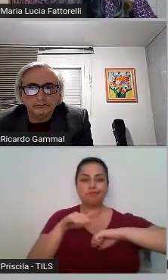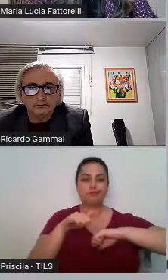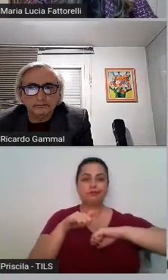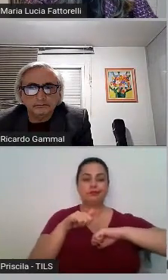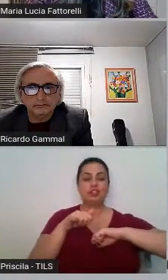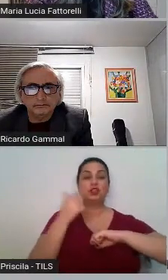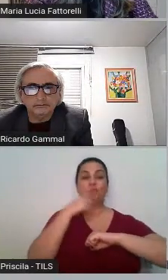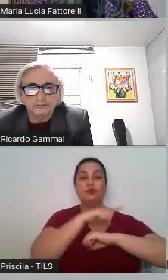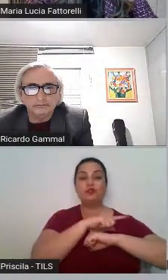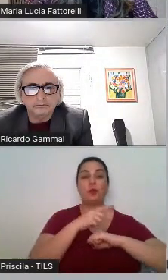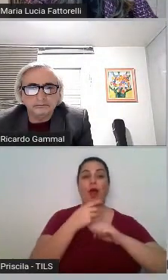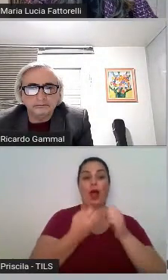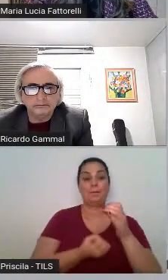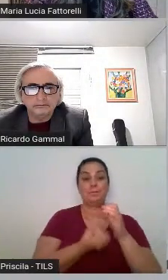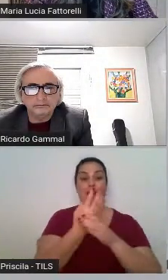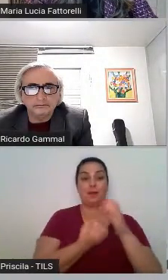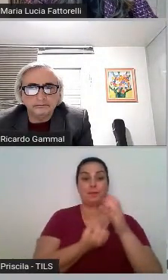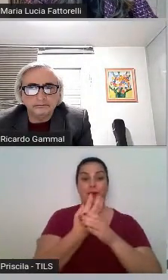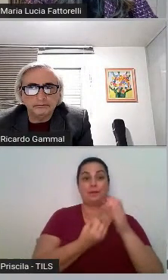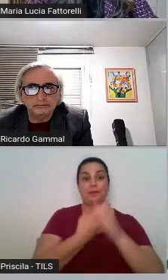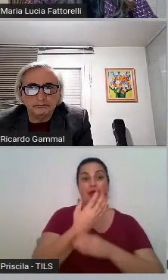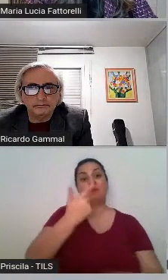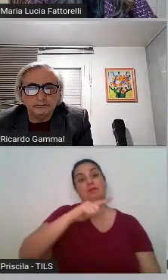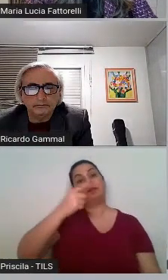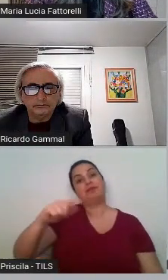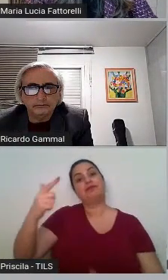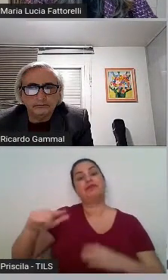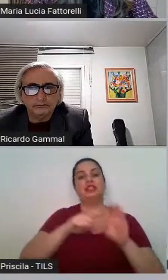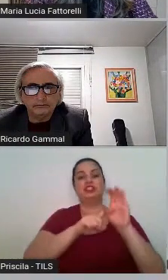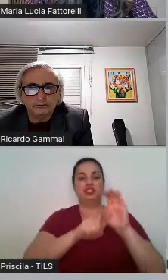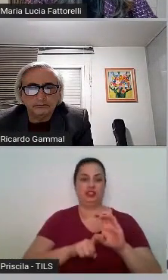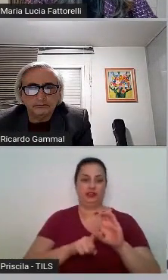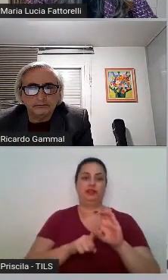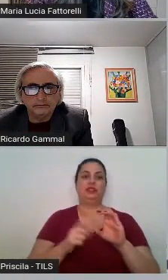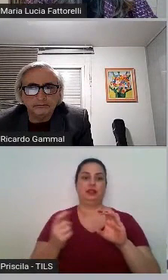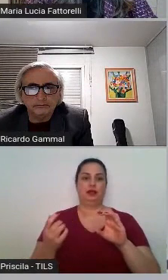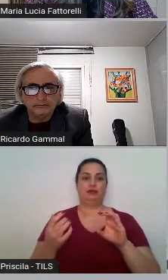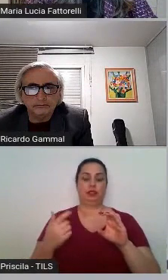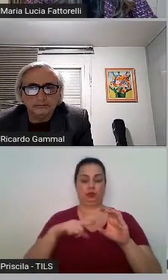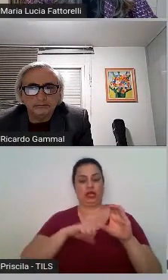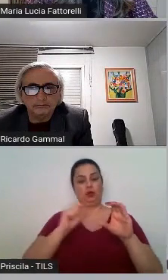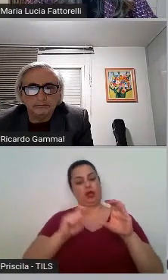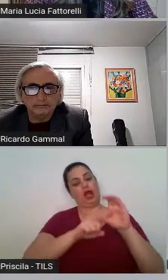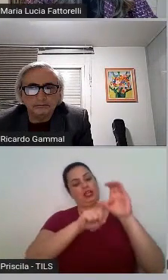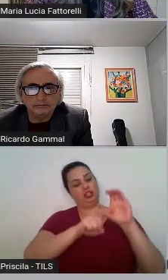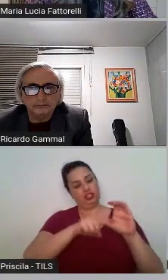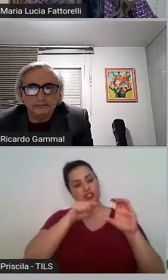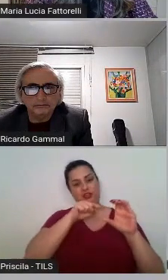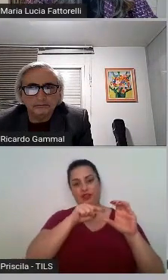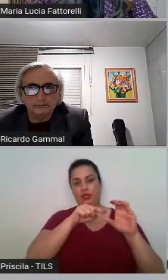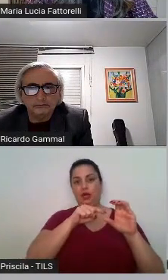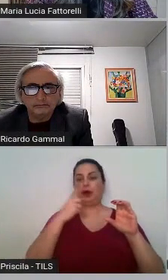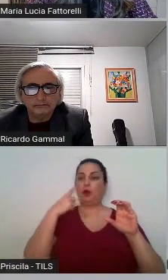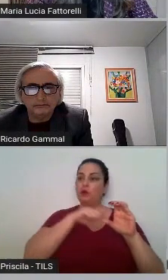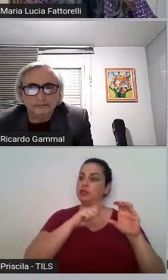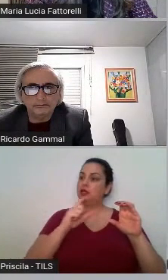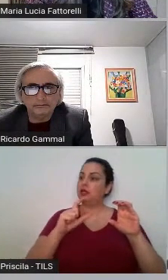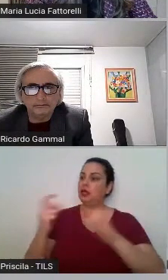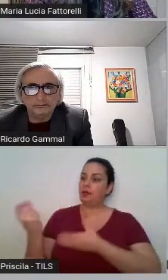dívidas sem contrapartida que é a securitização de créditos,